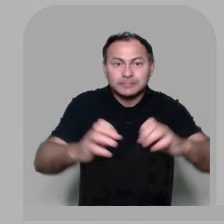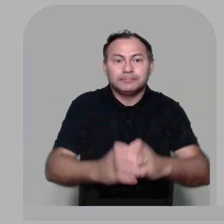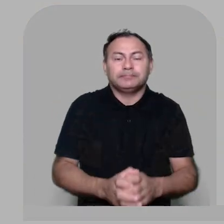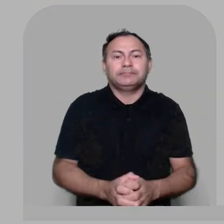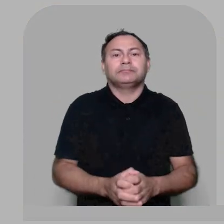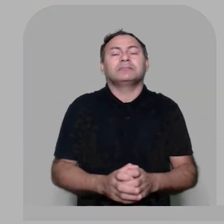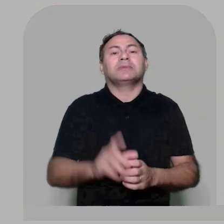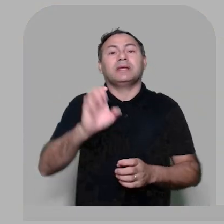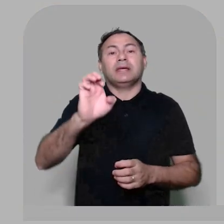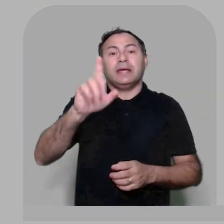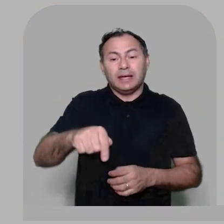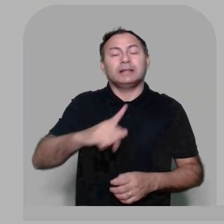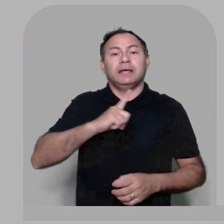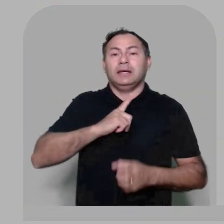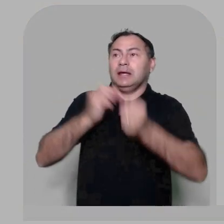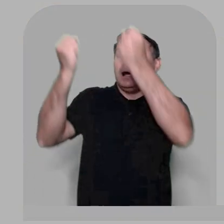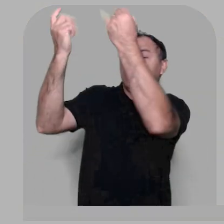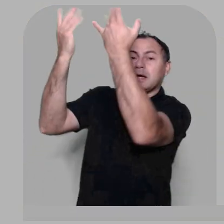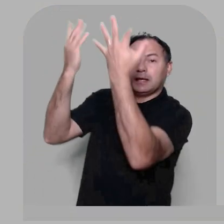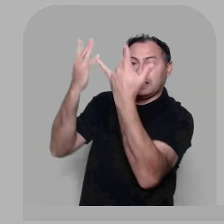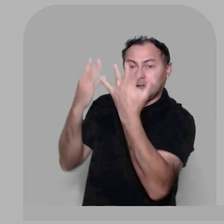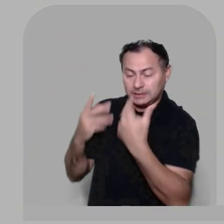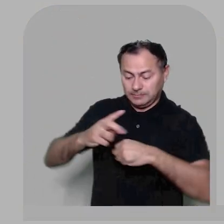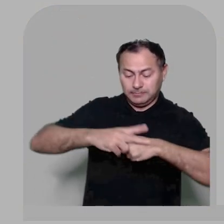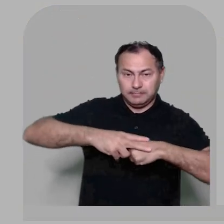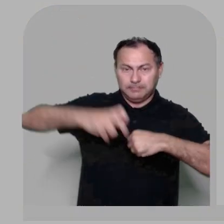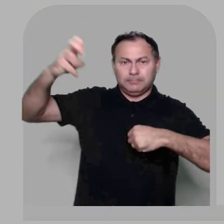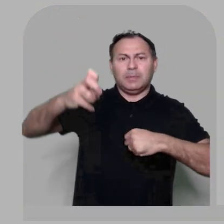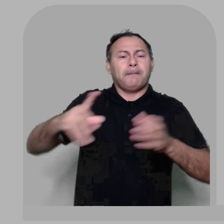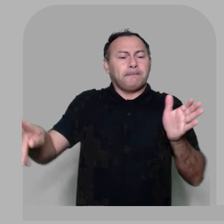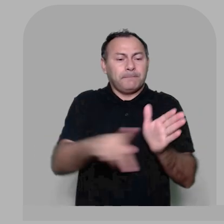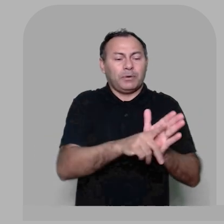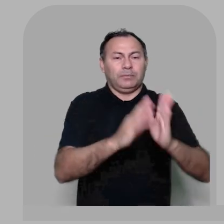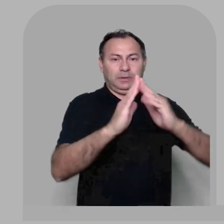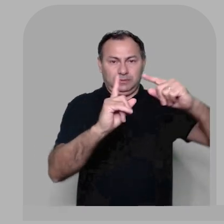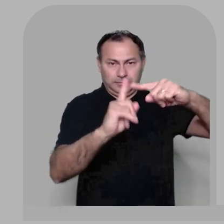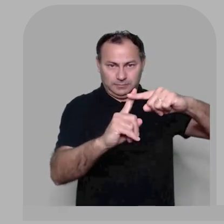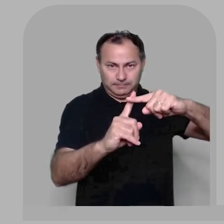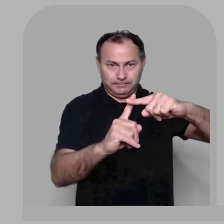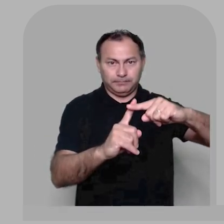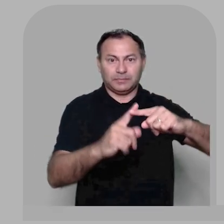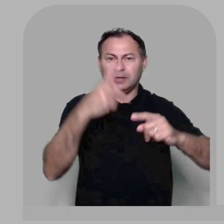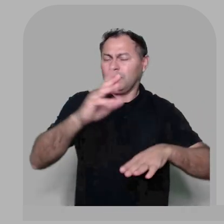constitui a graça e a vocação própria da igreja a sua mais